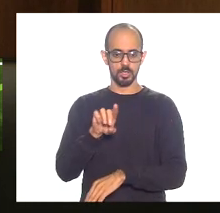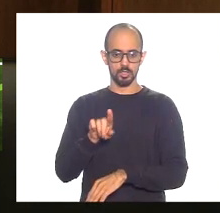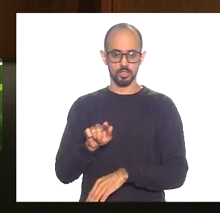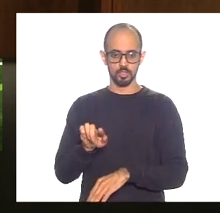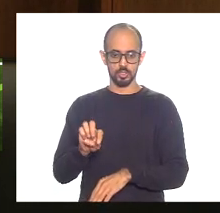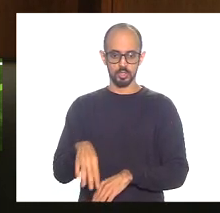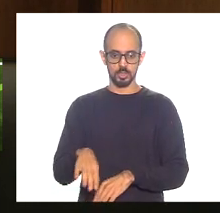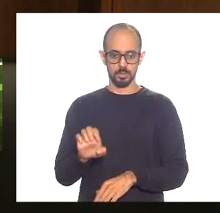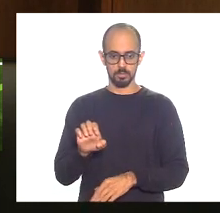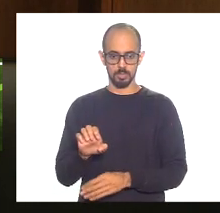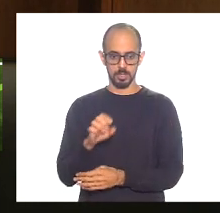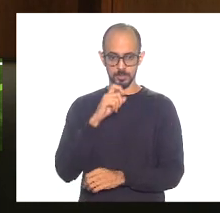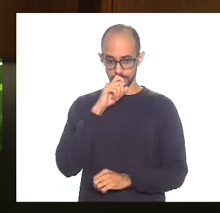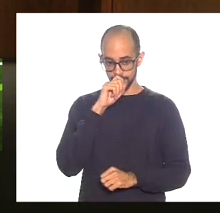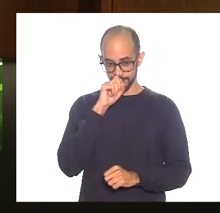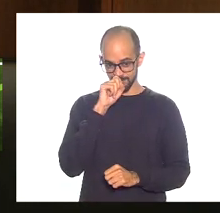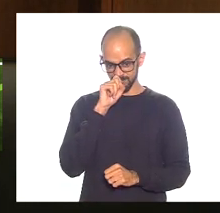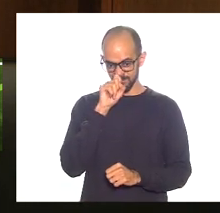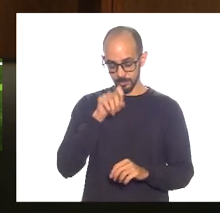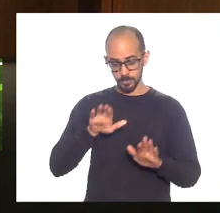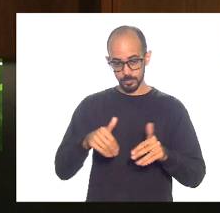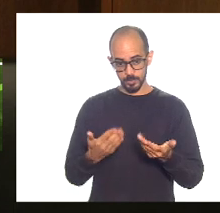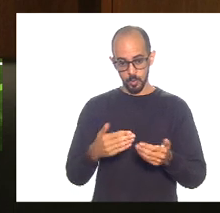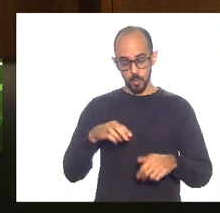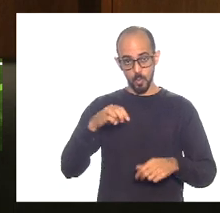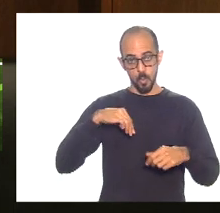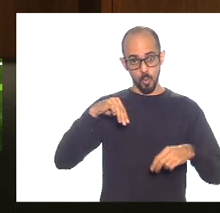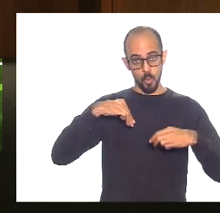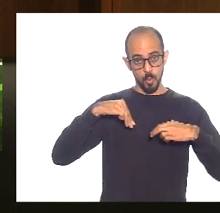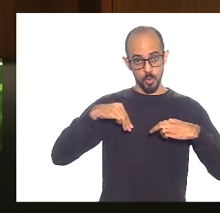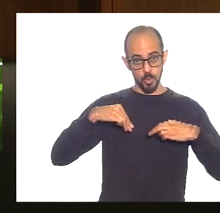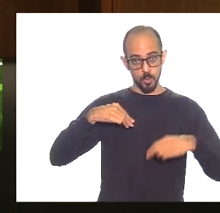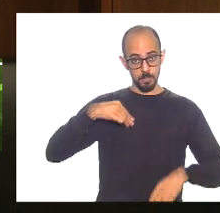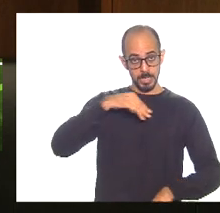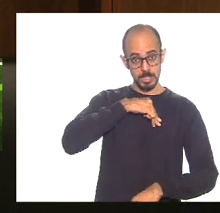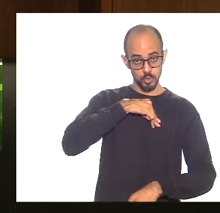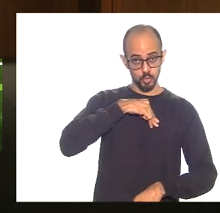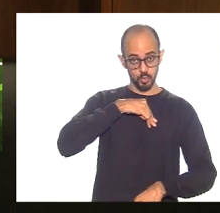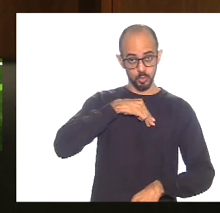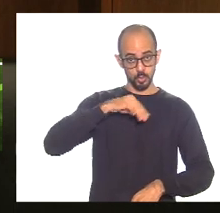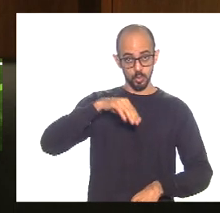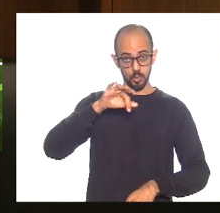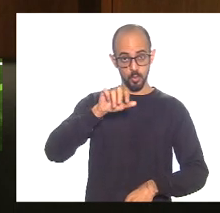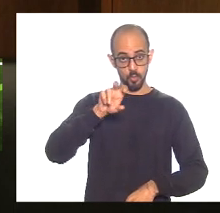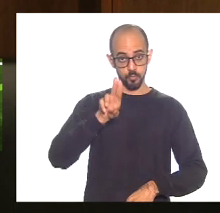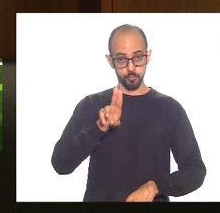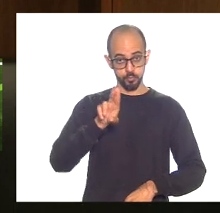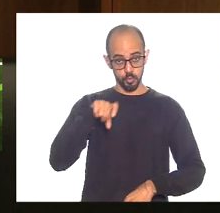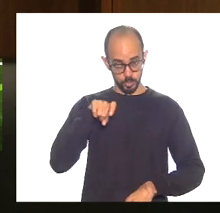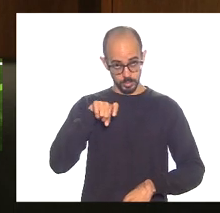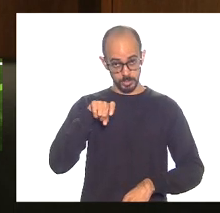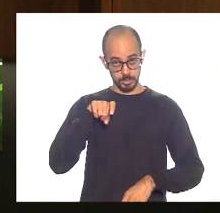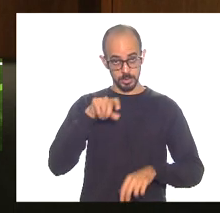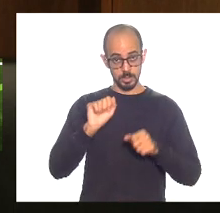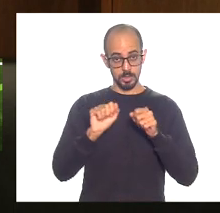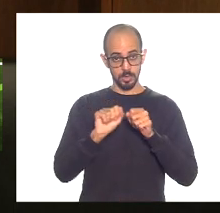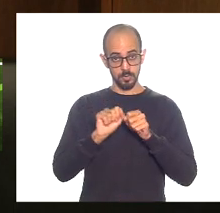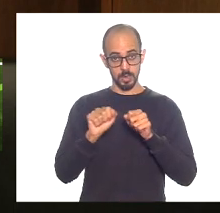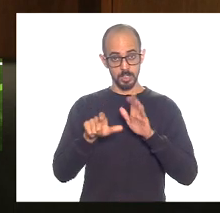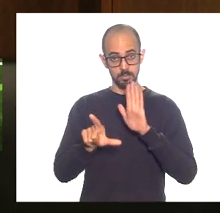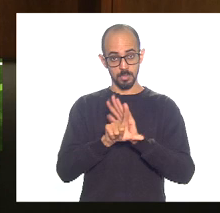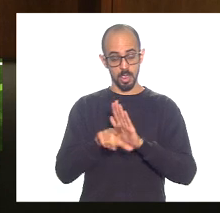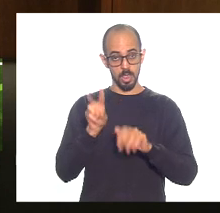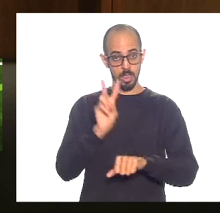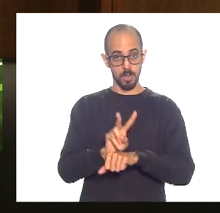depois de Natal o ministro Fux em uma liminar não permite a